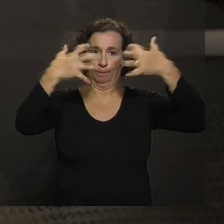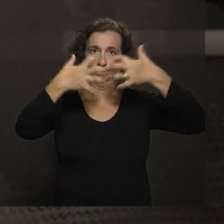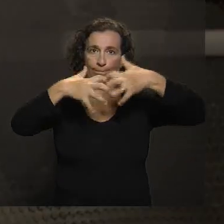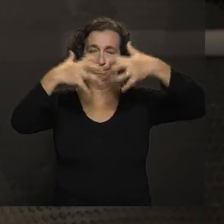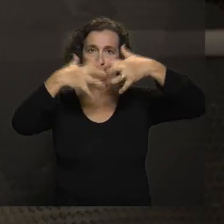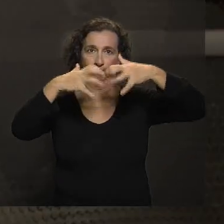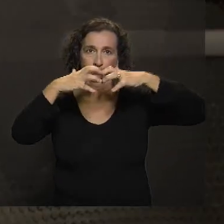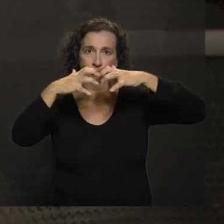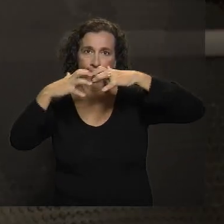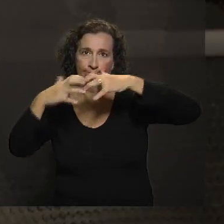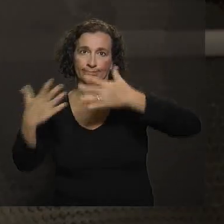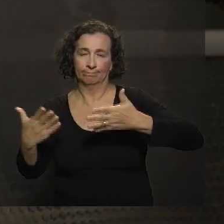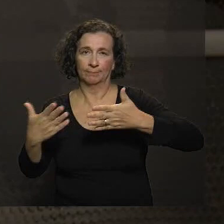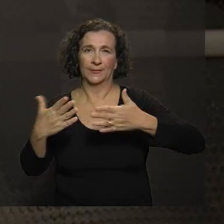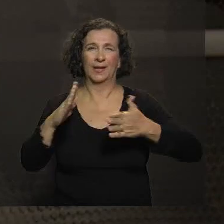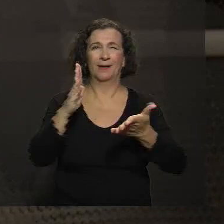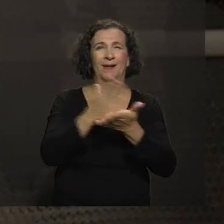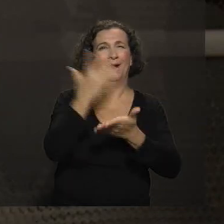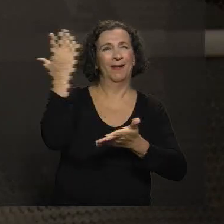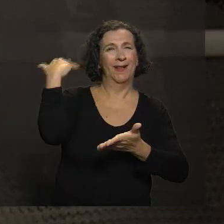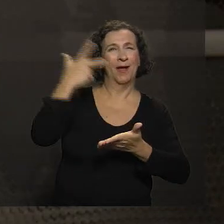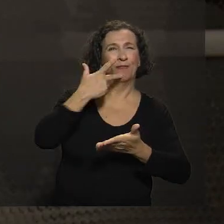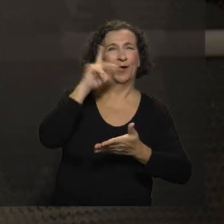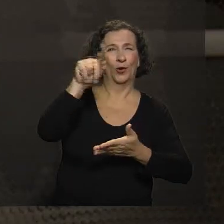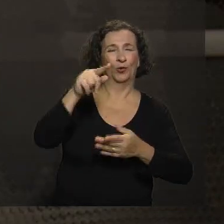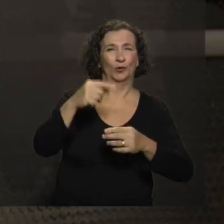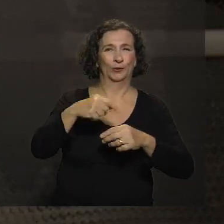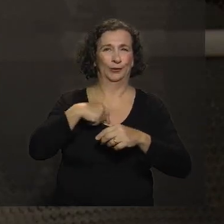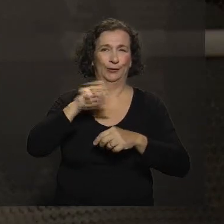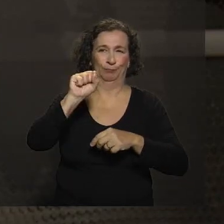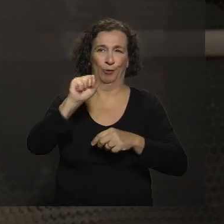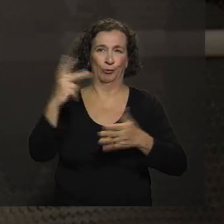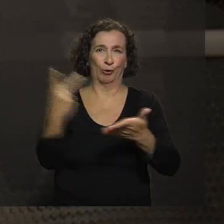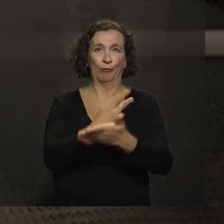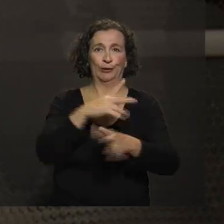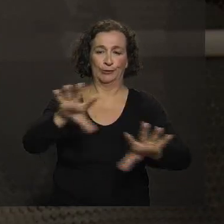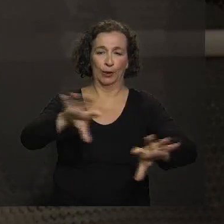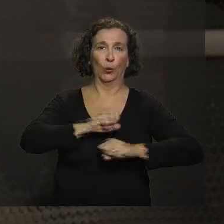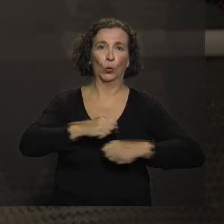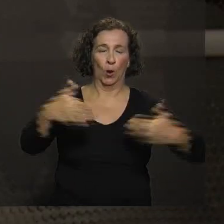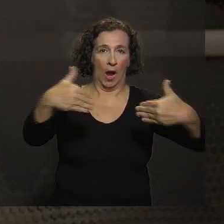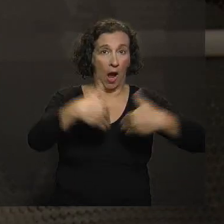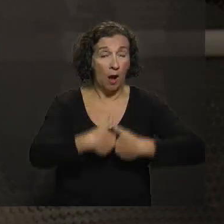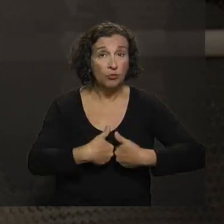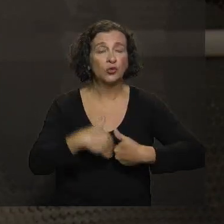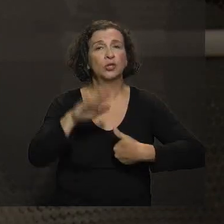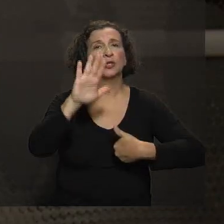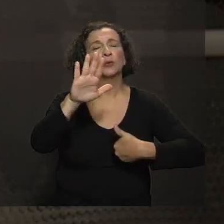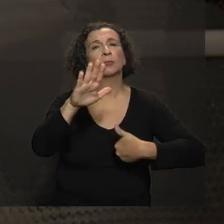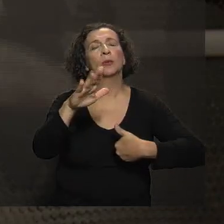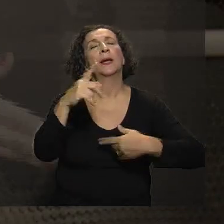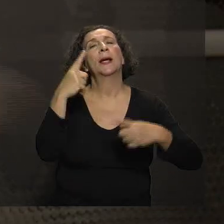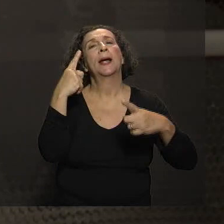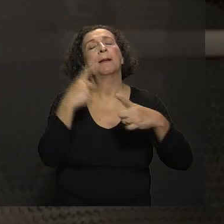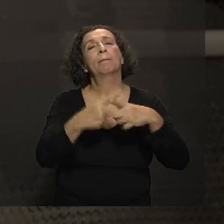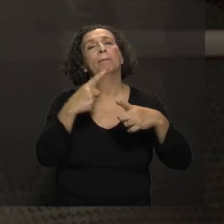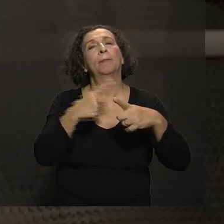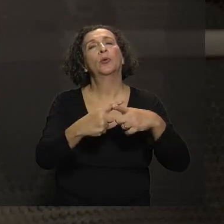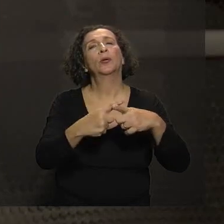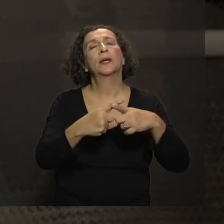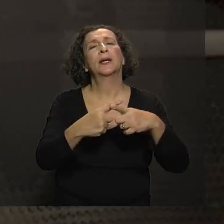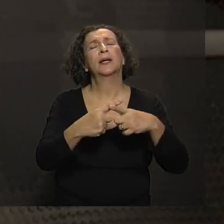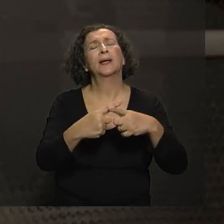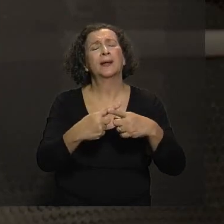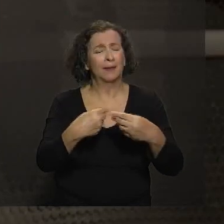da vacinação, como a gente falou da história lá, se levaria ao autismo e já disseram que não. É porque dar tão cedo para o